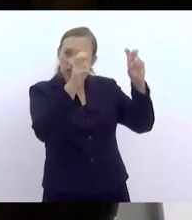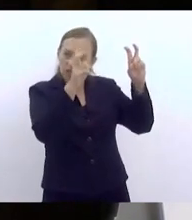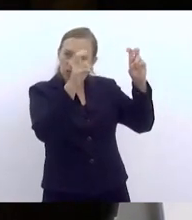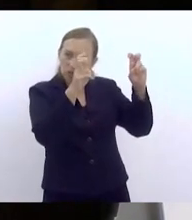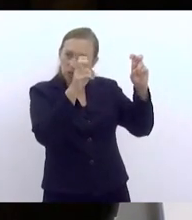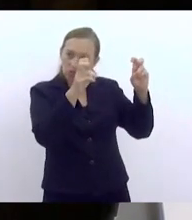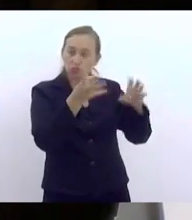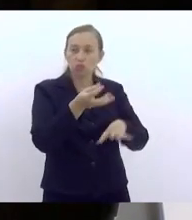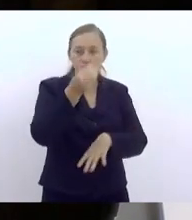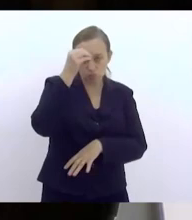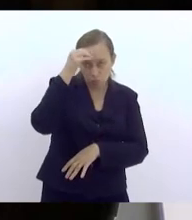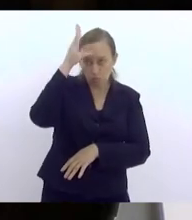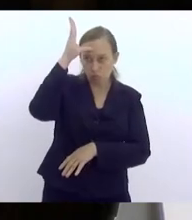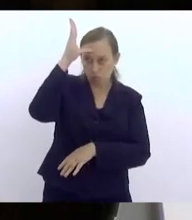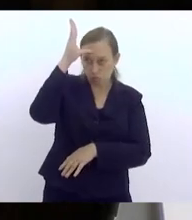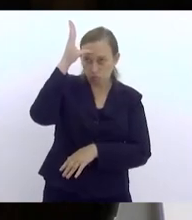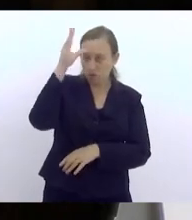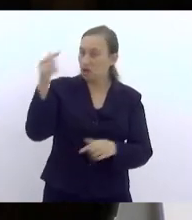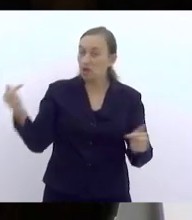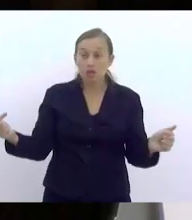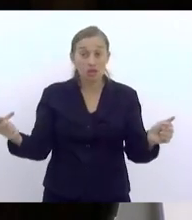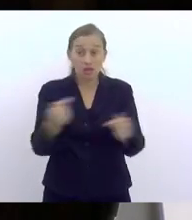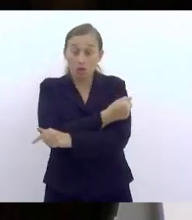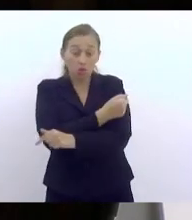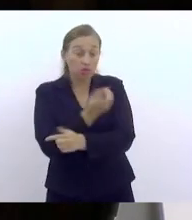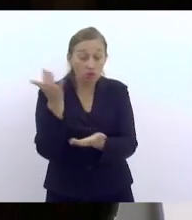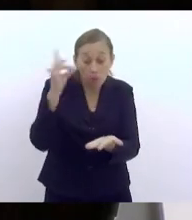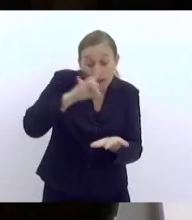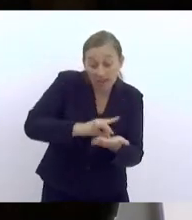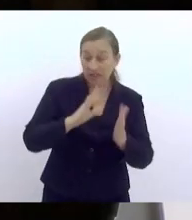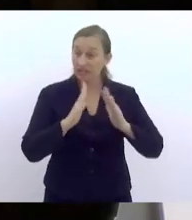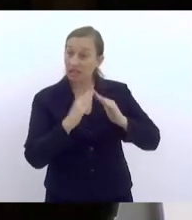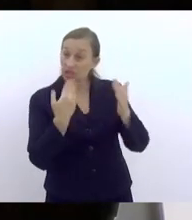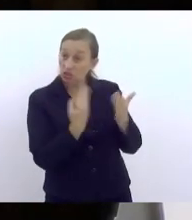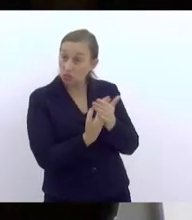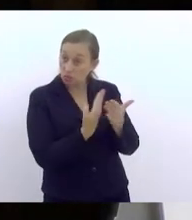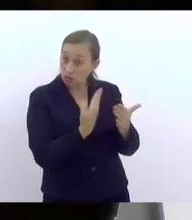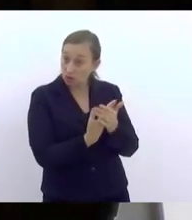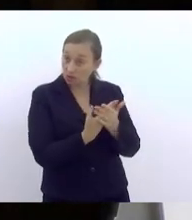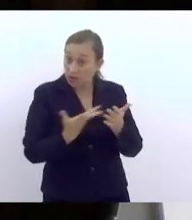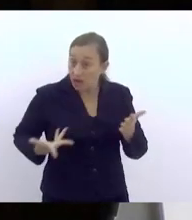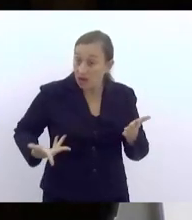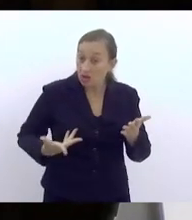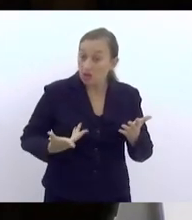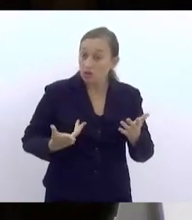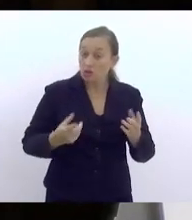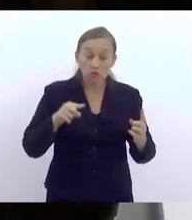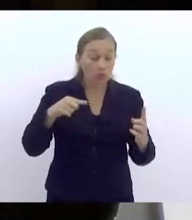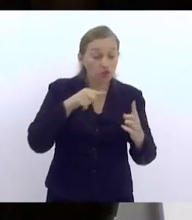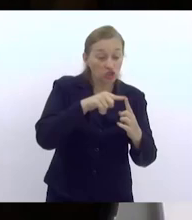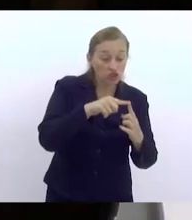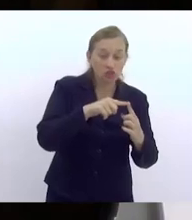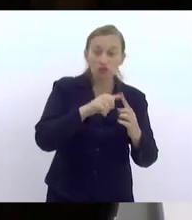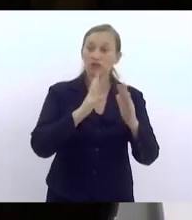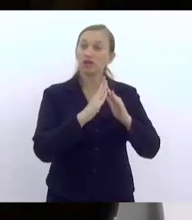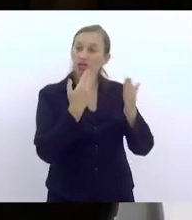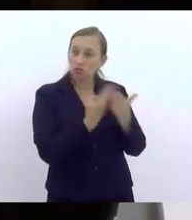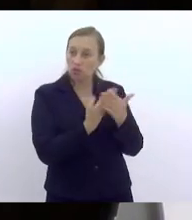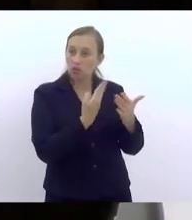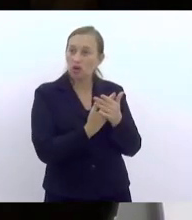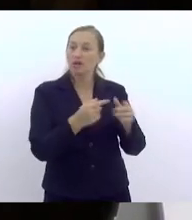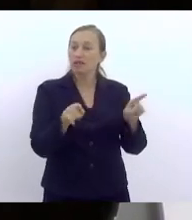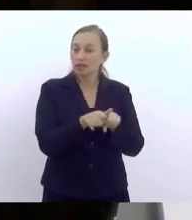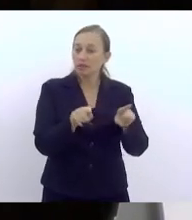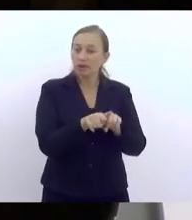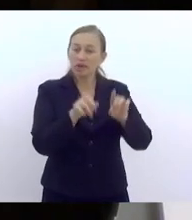conhecimento que não condizem com a realidade da escola e a finalidade da escola, também há uma espécie de desocupação